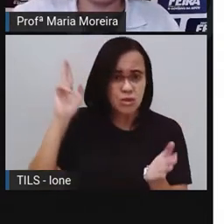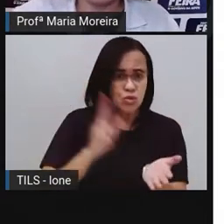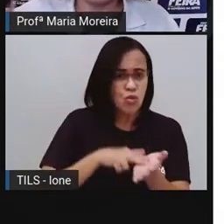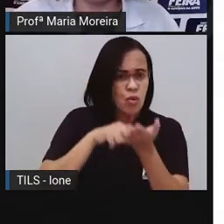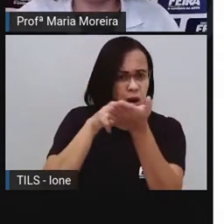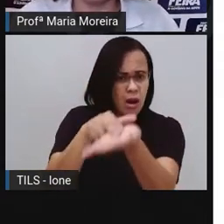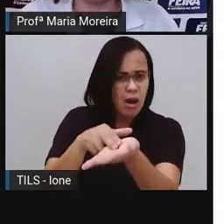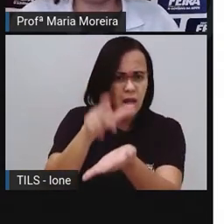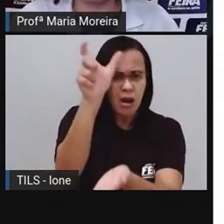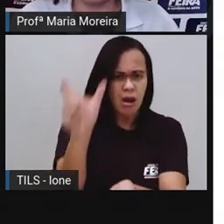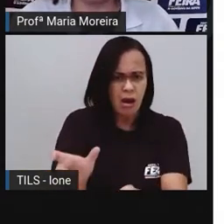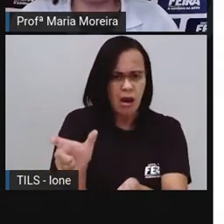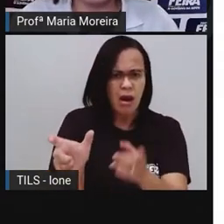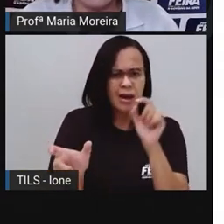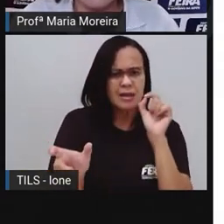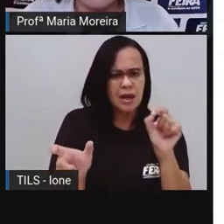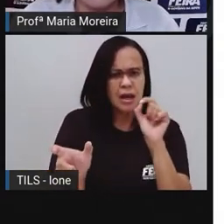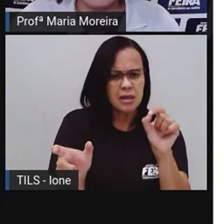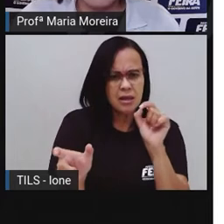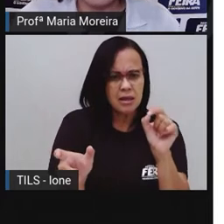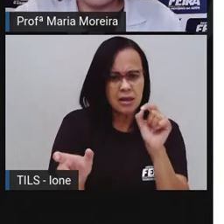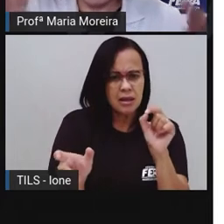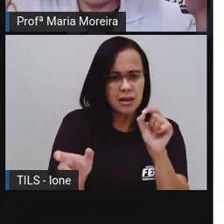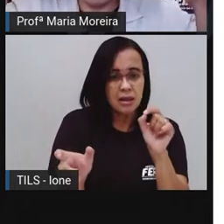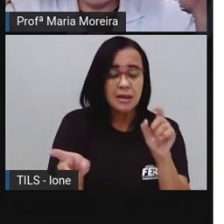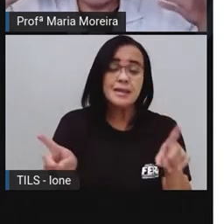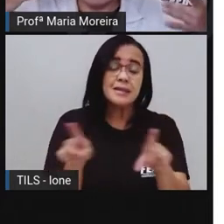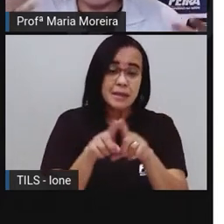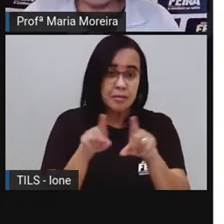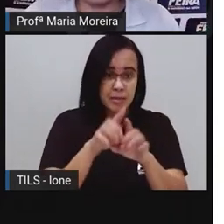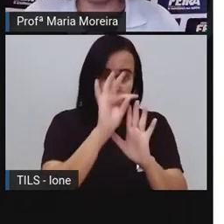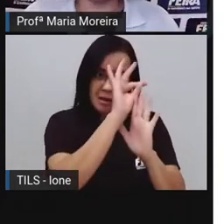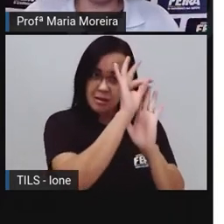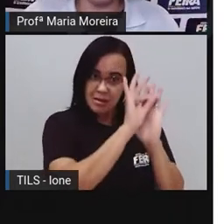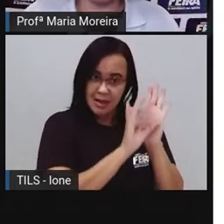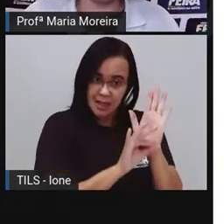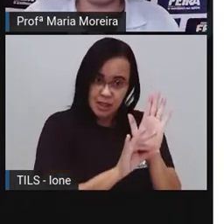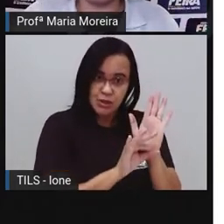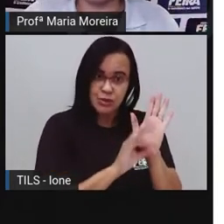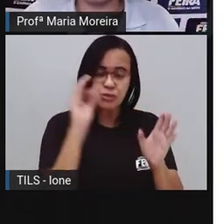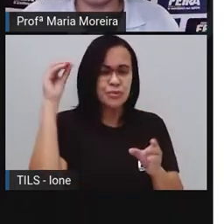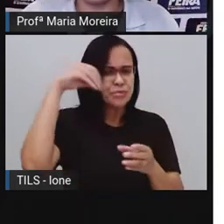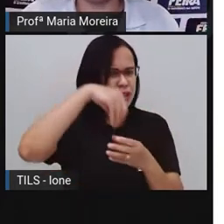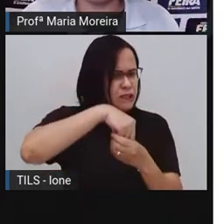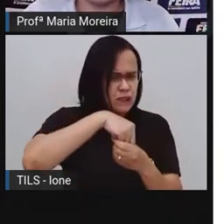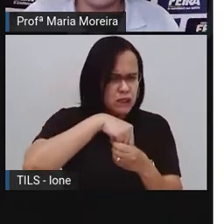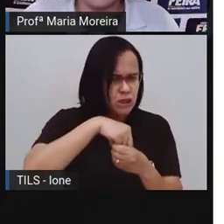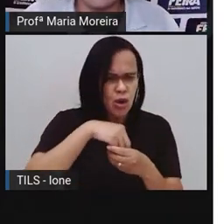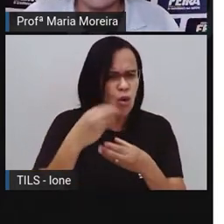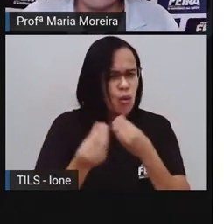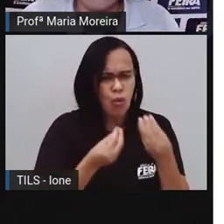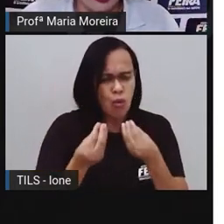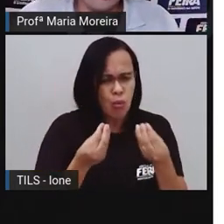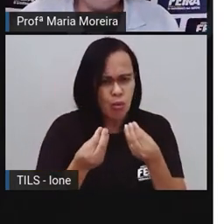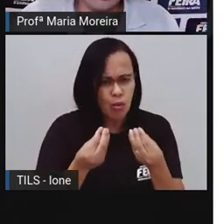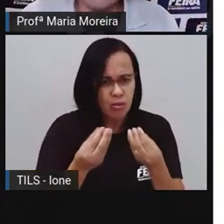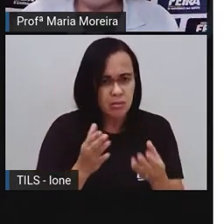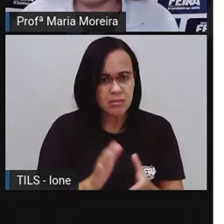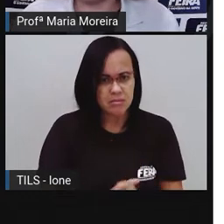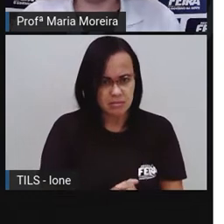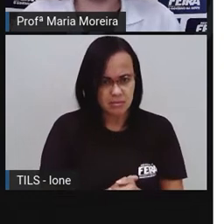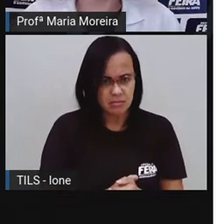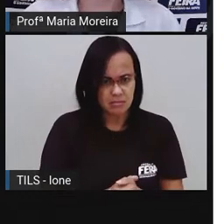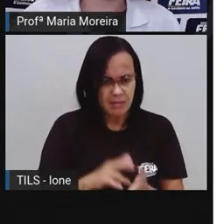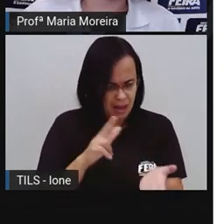quem é? O corpo do texto, né? Ó, a gente precisa do corpo. Como é eu vou escrever uma carta e não vai ter nada? Uma carta em